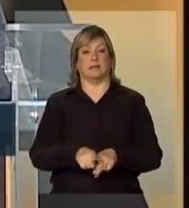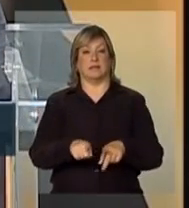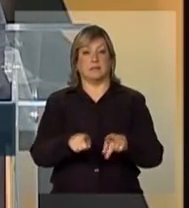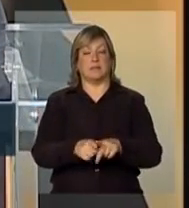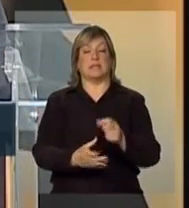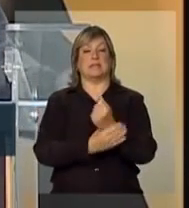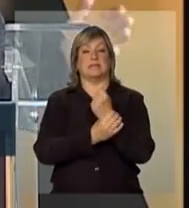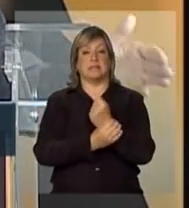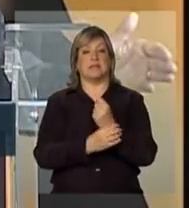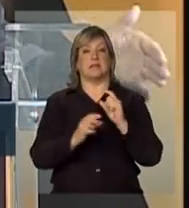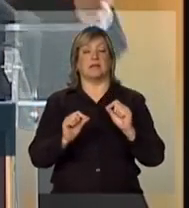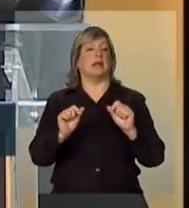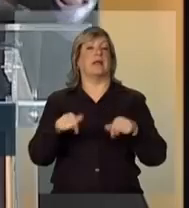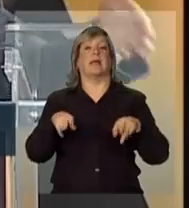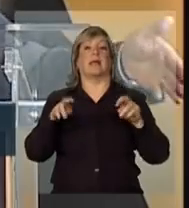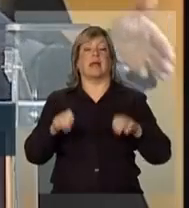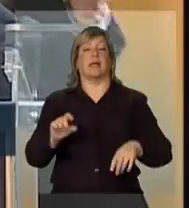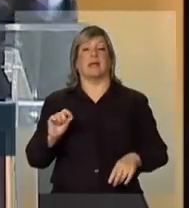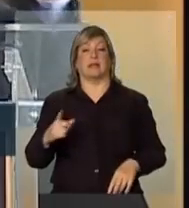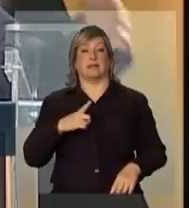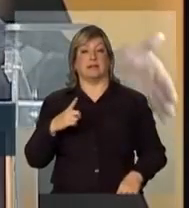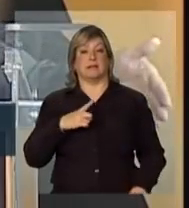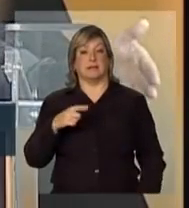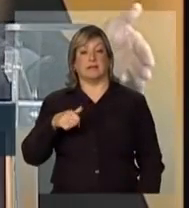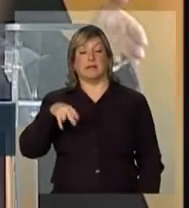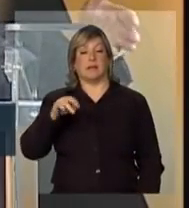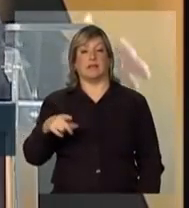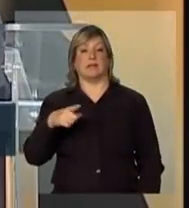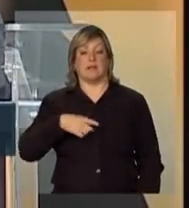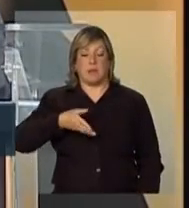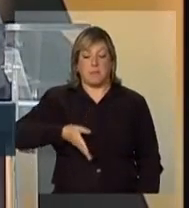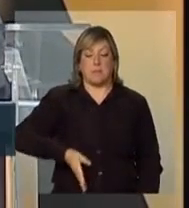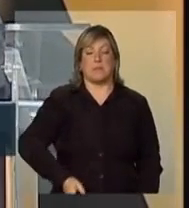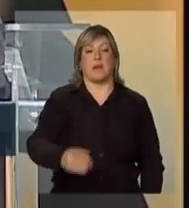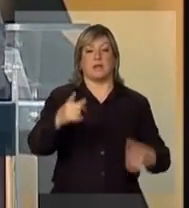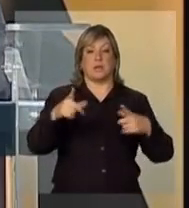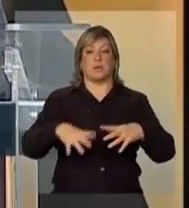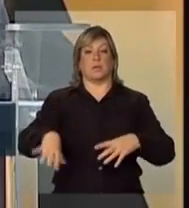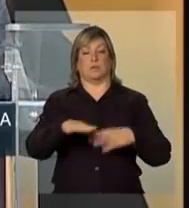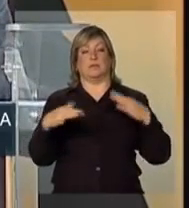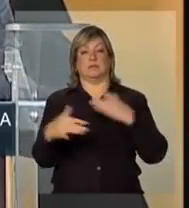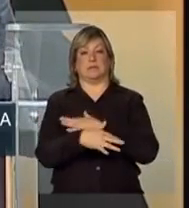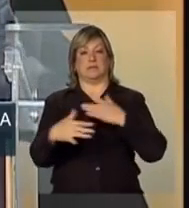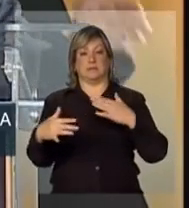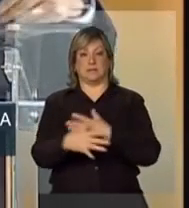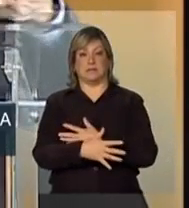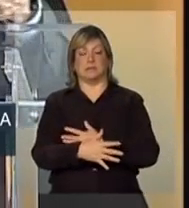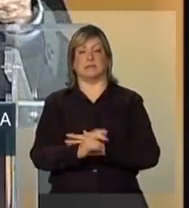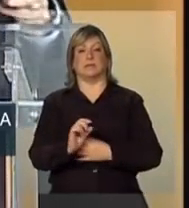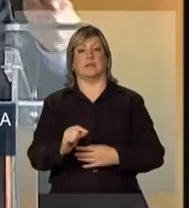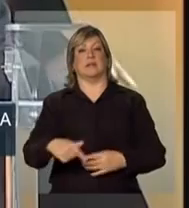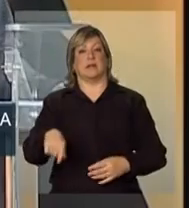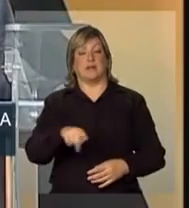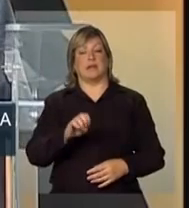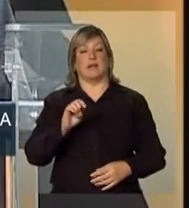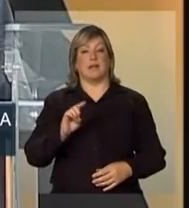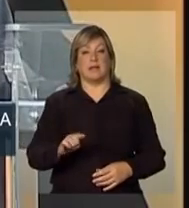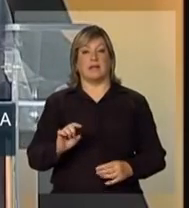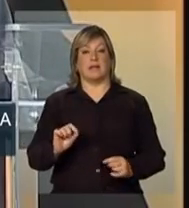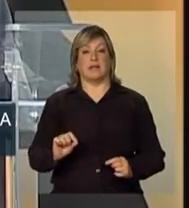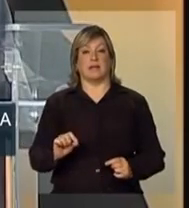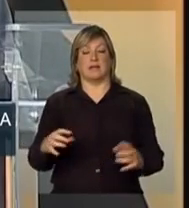segurança de quem demanda, de quem passa pelas áreas urbanas das cidades que são servidas